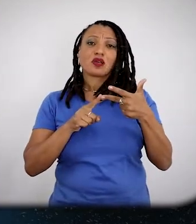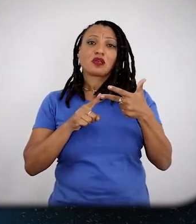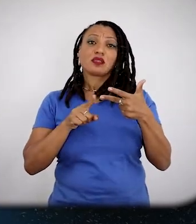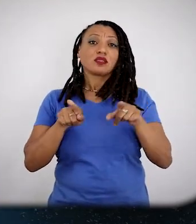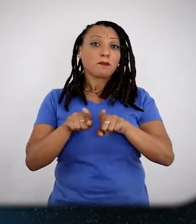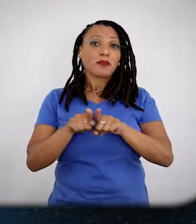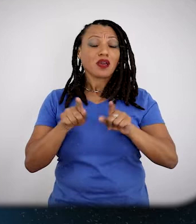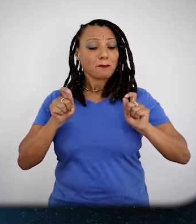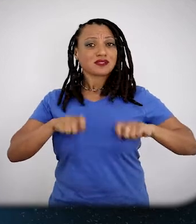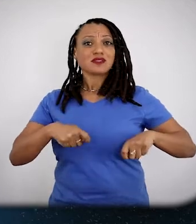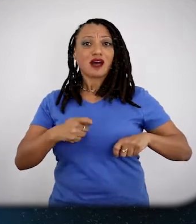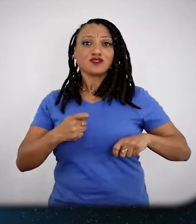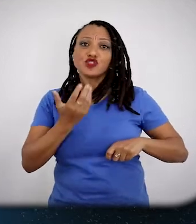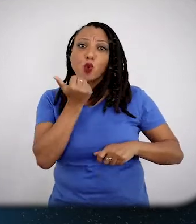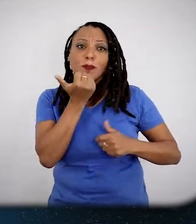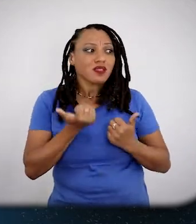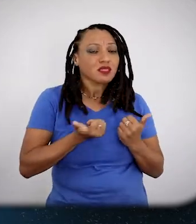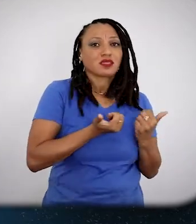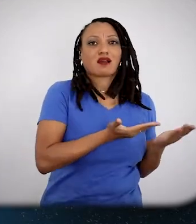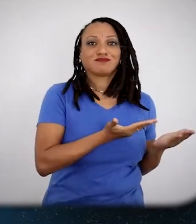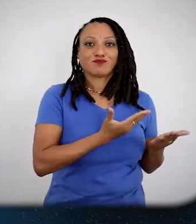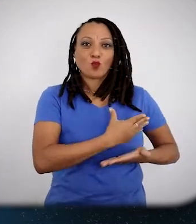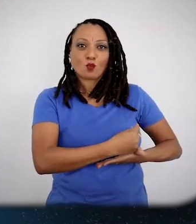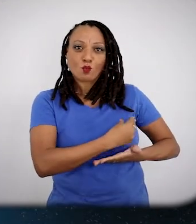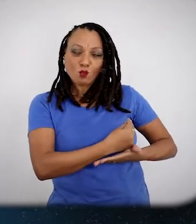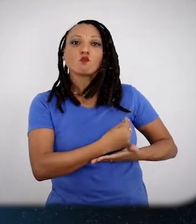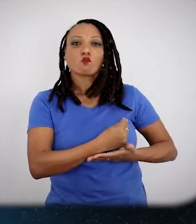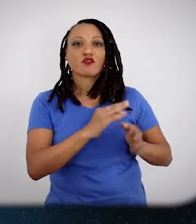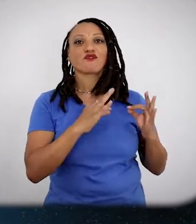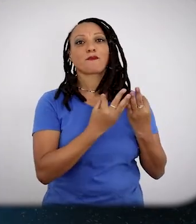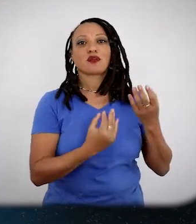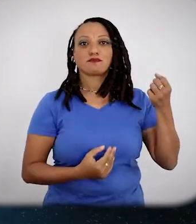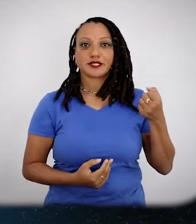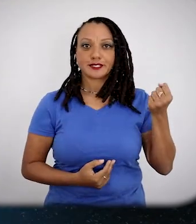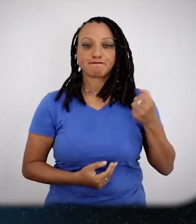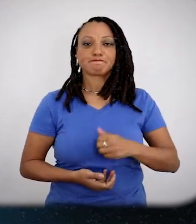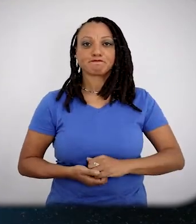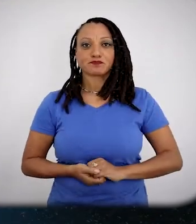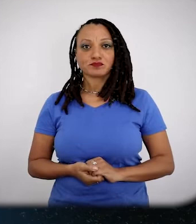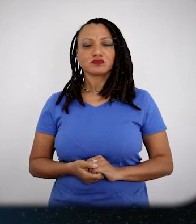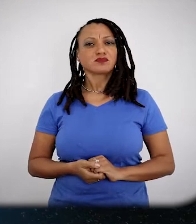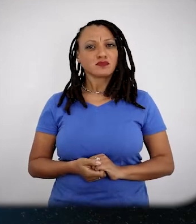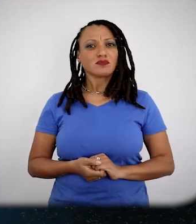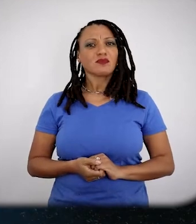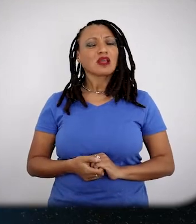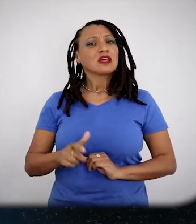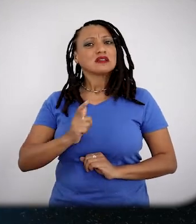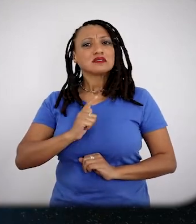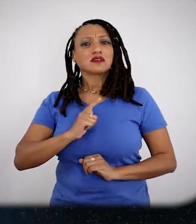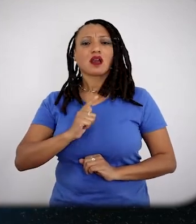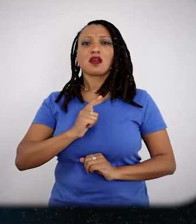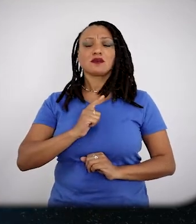capacidade de nutrição, não é? De famílias brancas. São